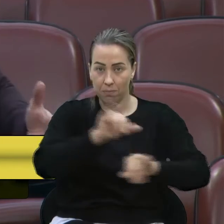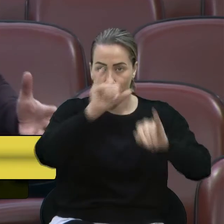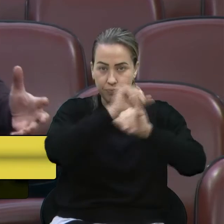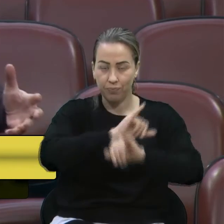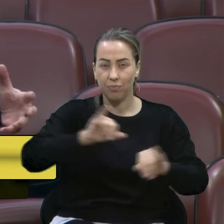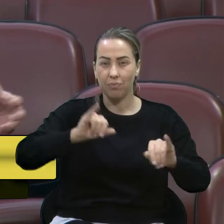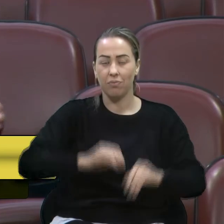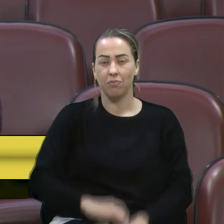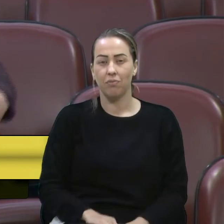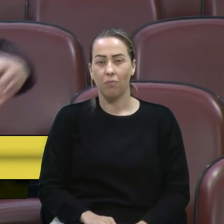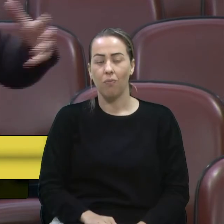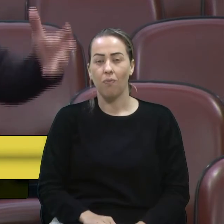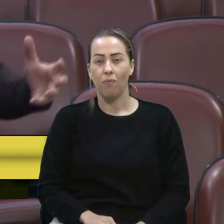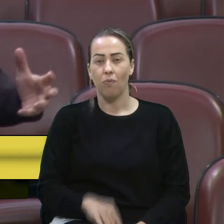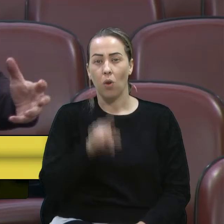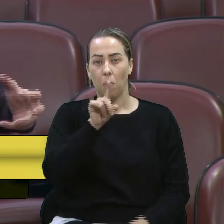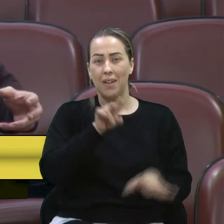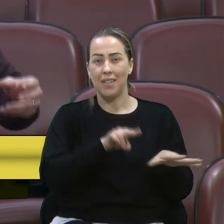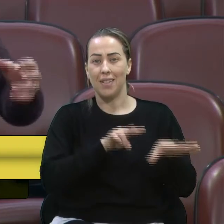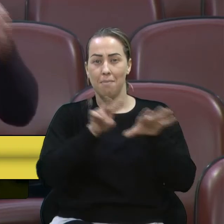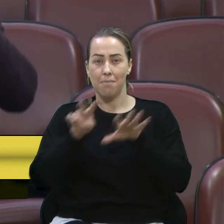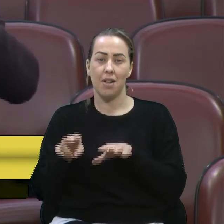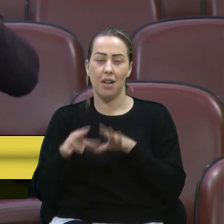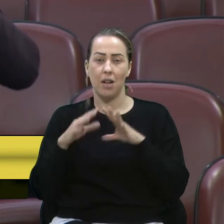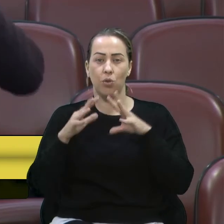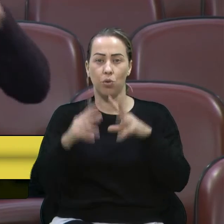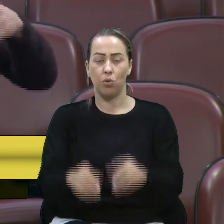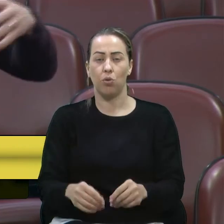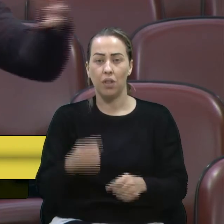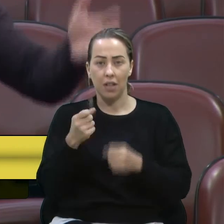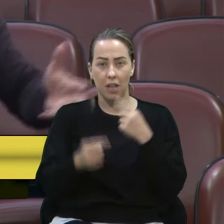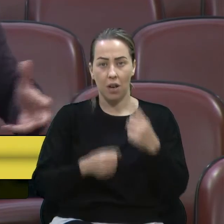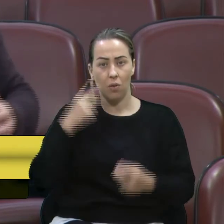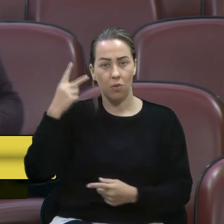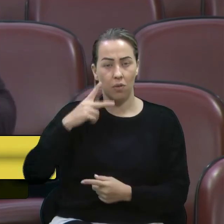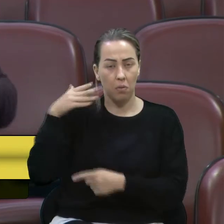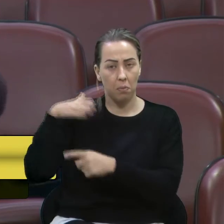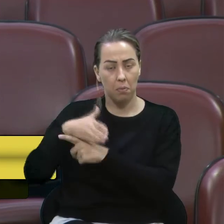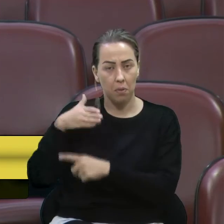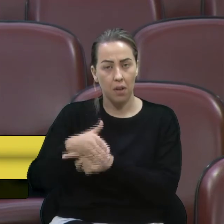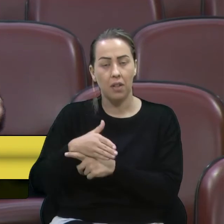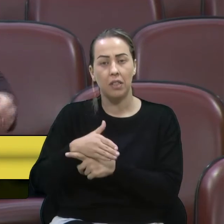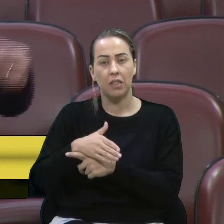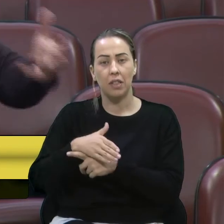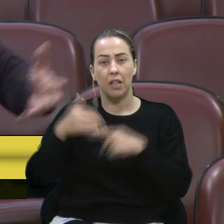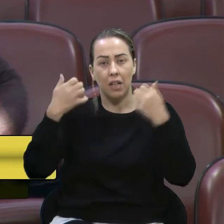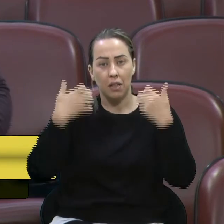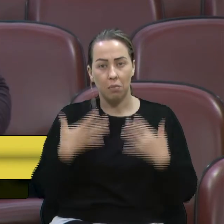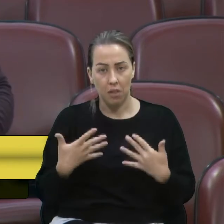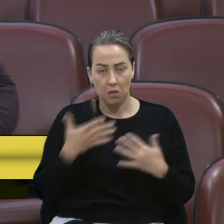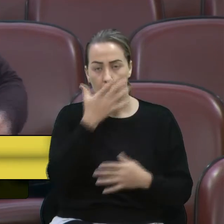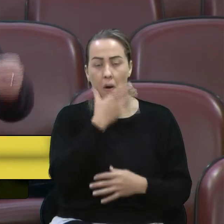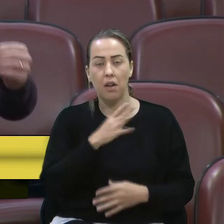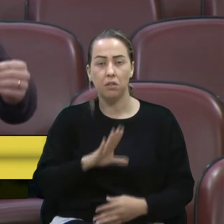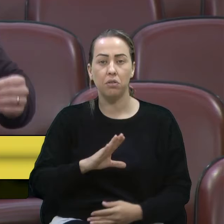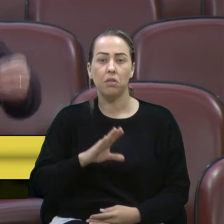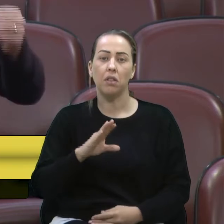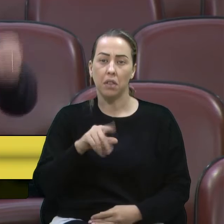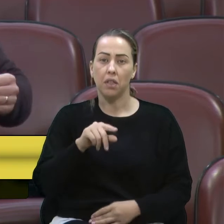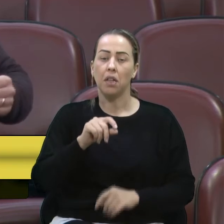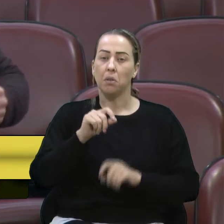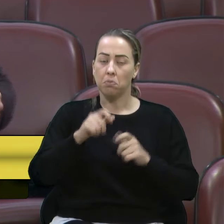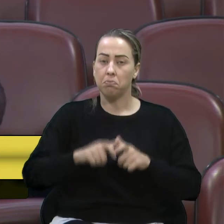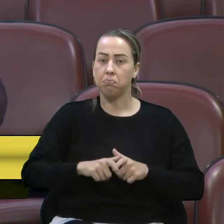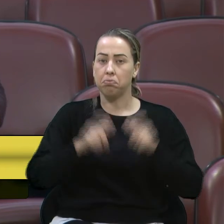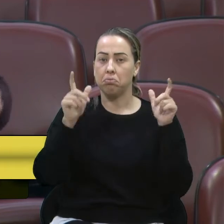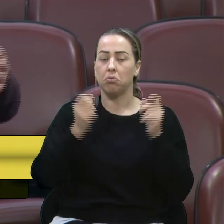durante uma semana toda, e alguns vereadores estiverem lá, indicando, eu acho que dá para atingir um